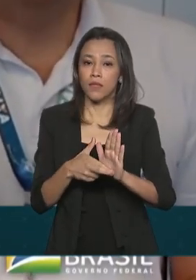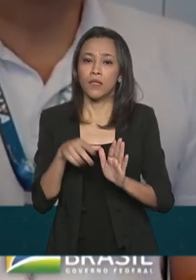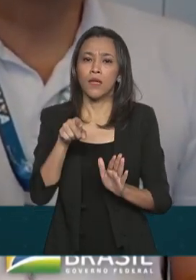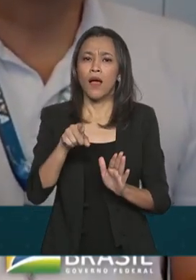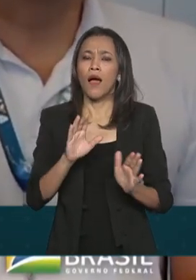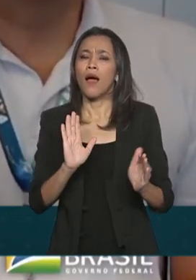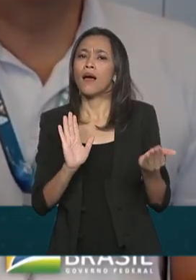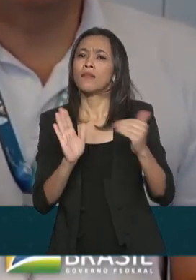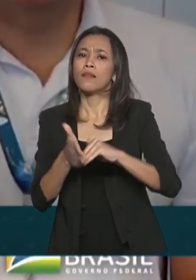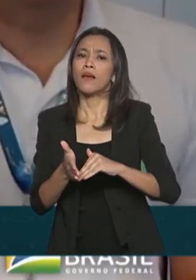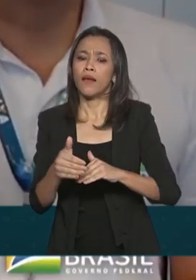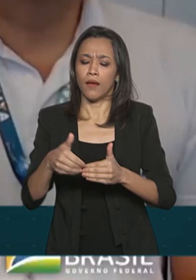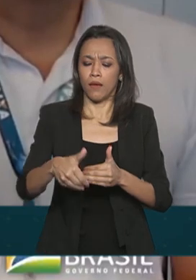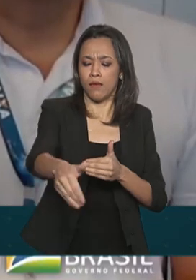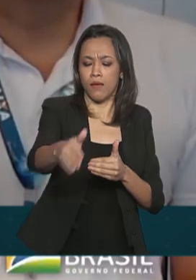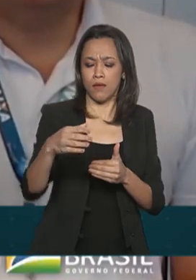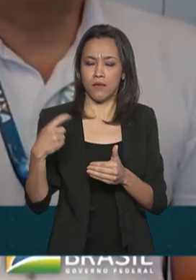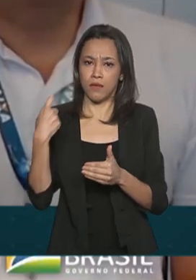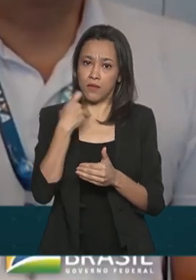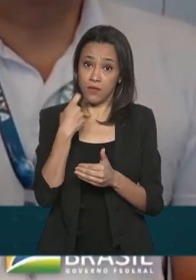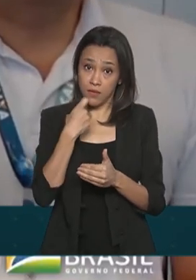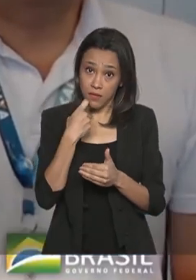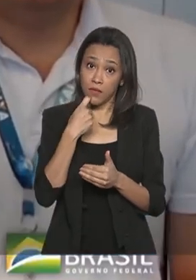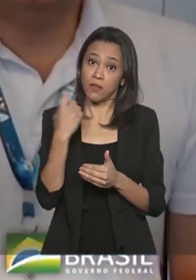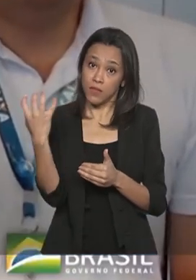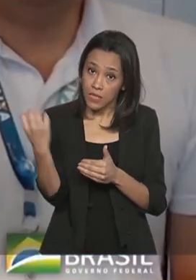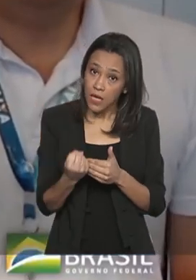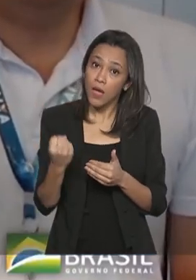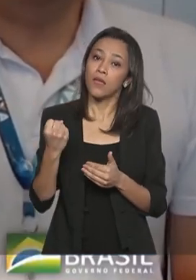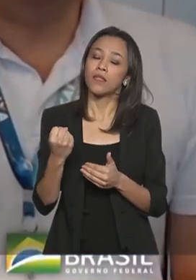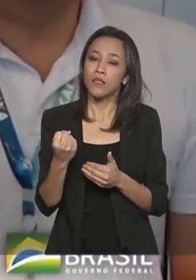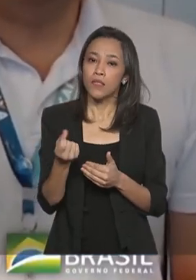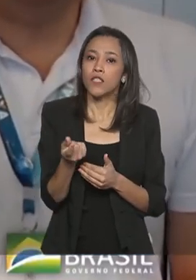até a sexta, nis dez, saques em dinheiro. sexta. Obrigado.